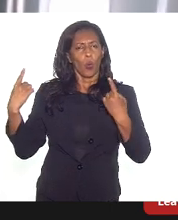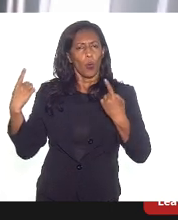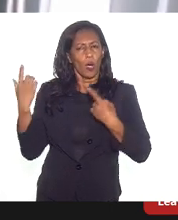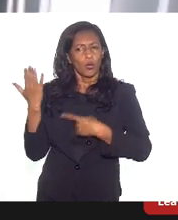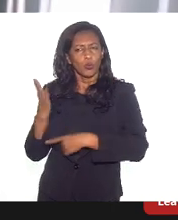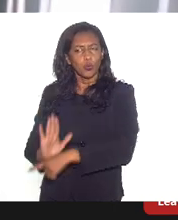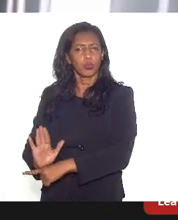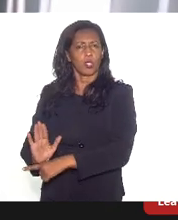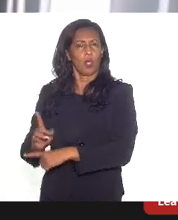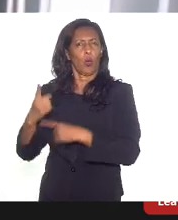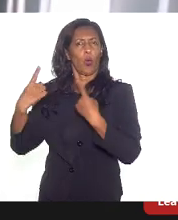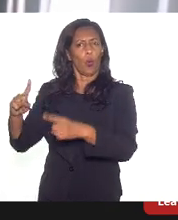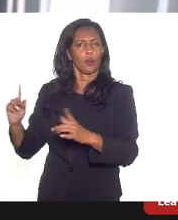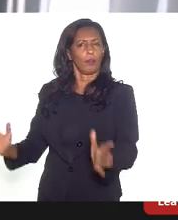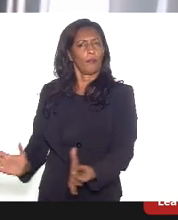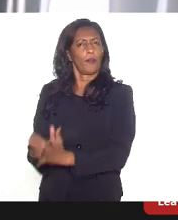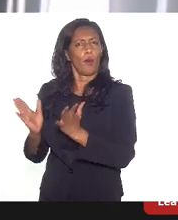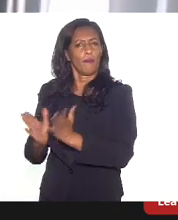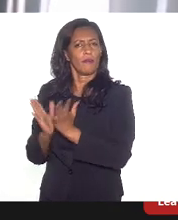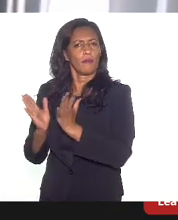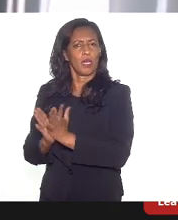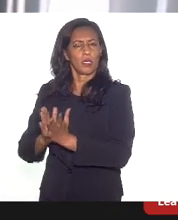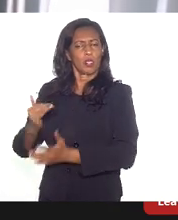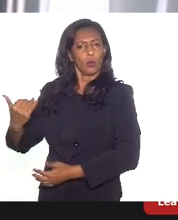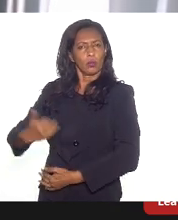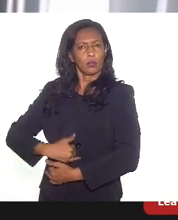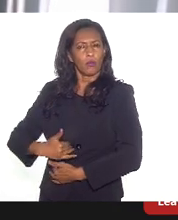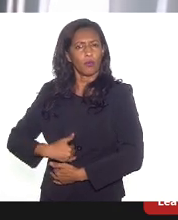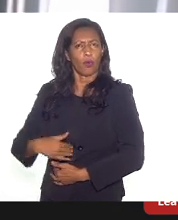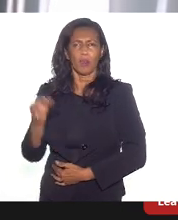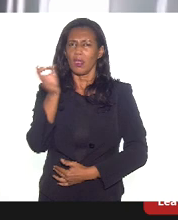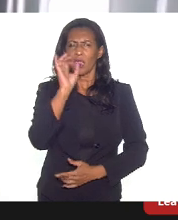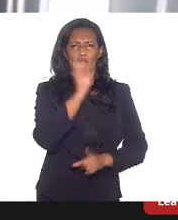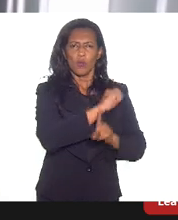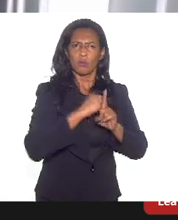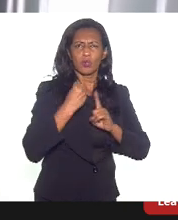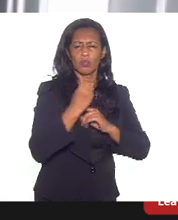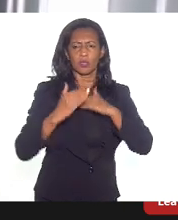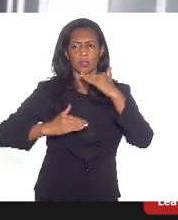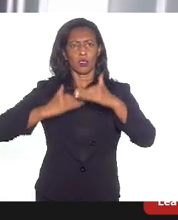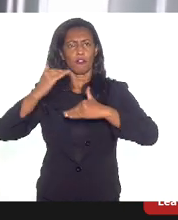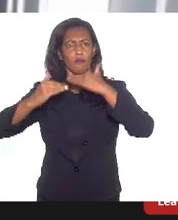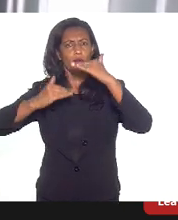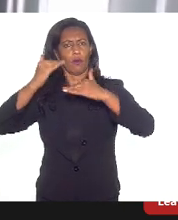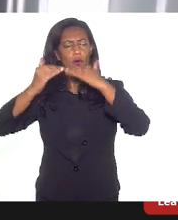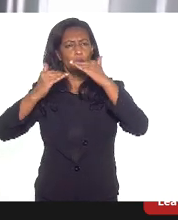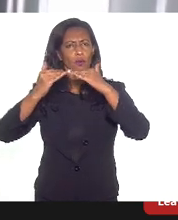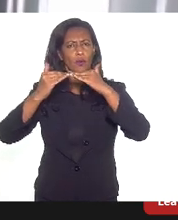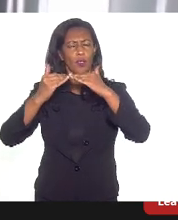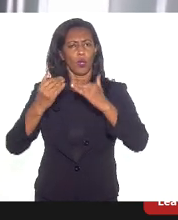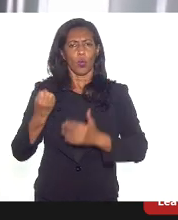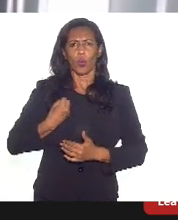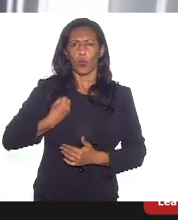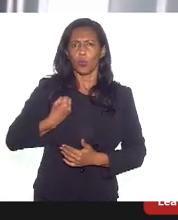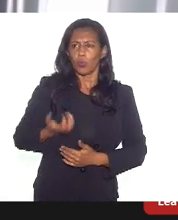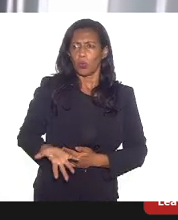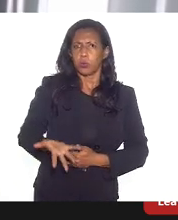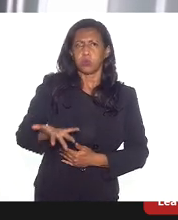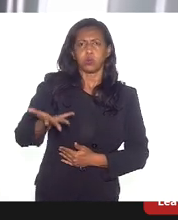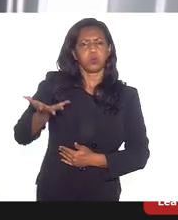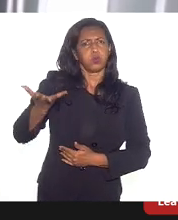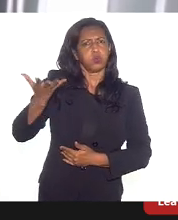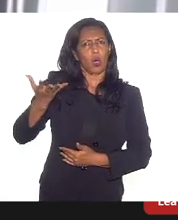pobreza, à miséria. Nenhuma sociedade se desenvolve mantendo altos níveis de exclusão,